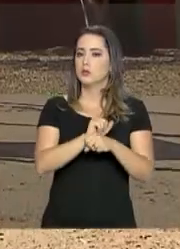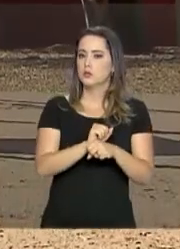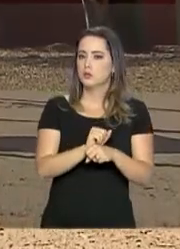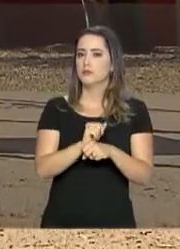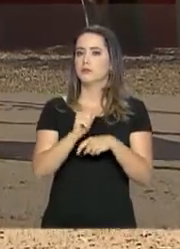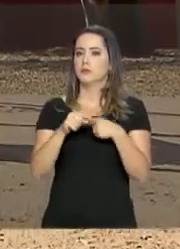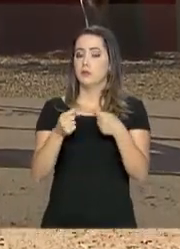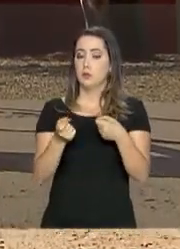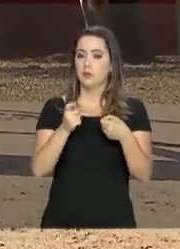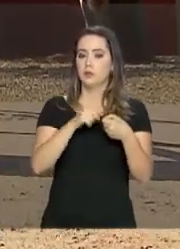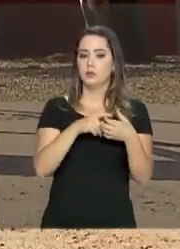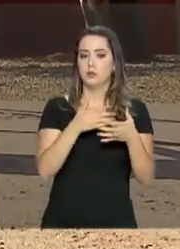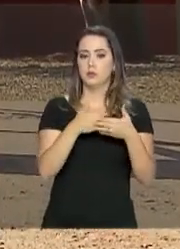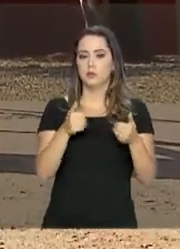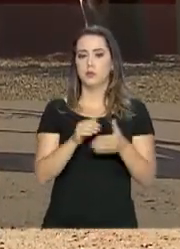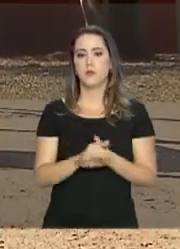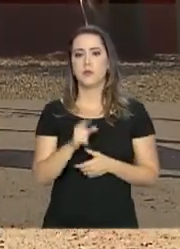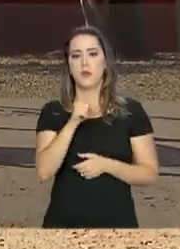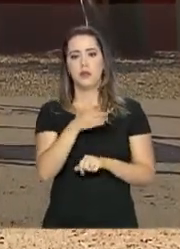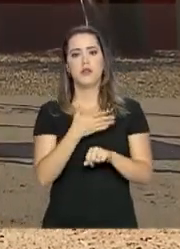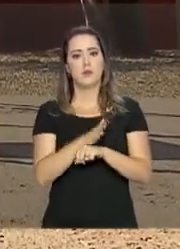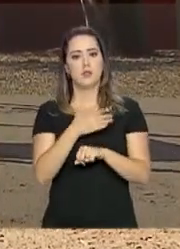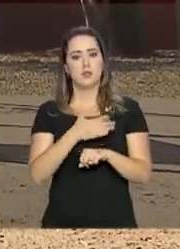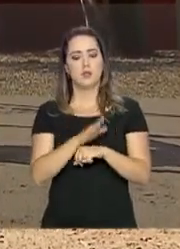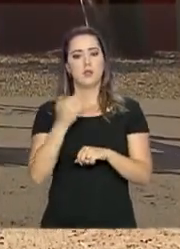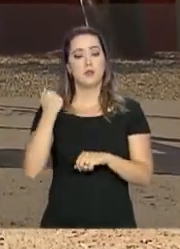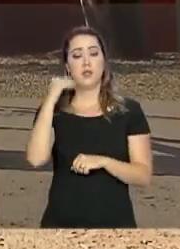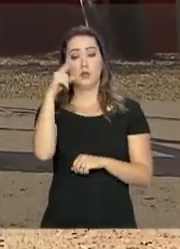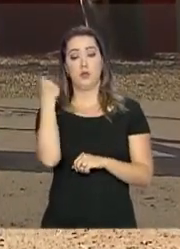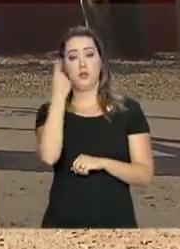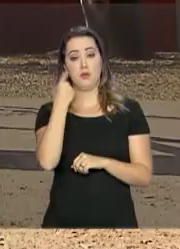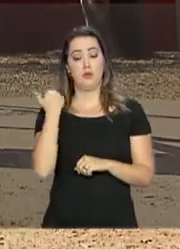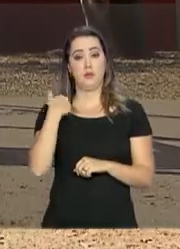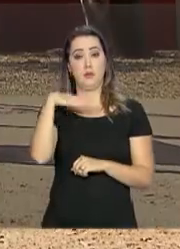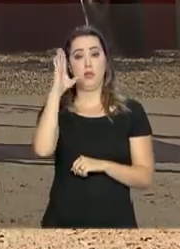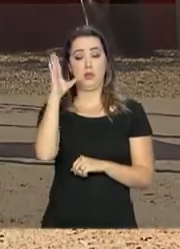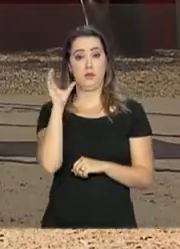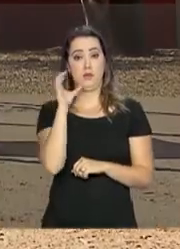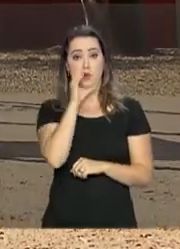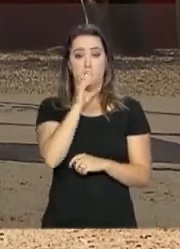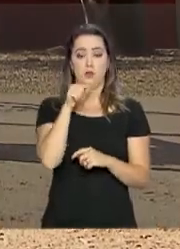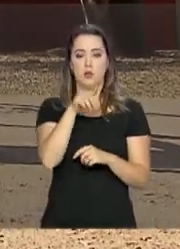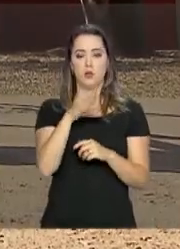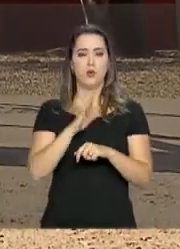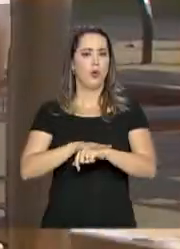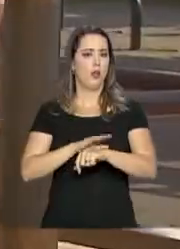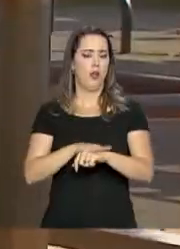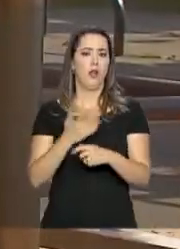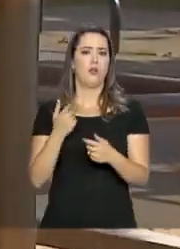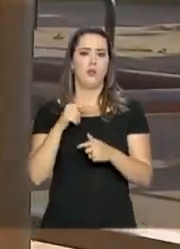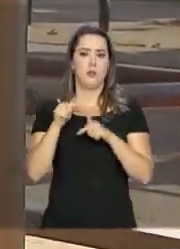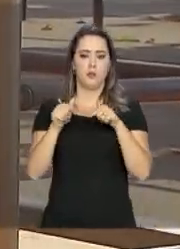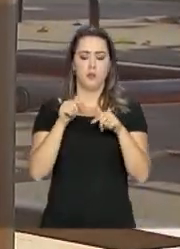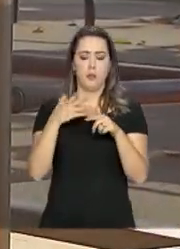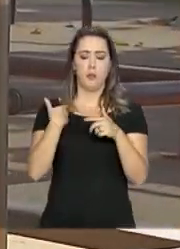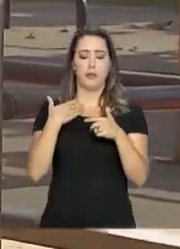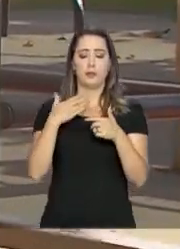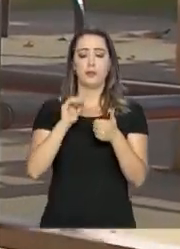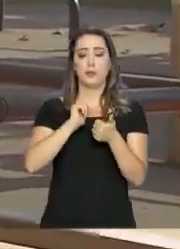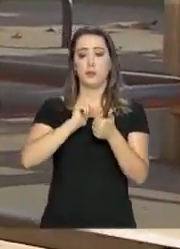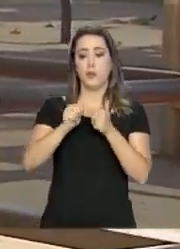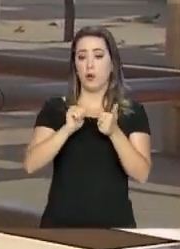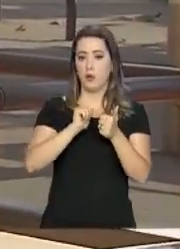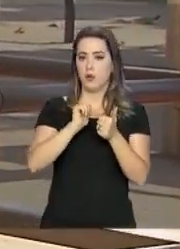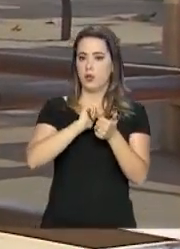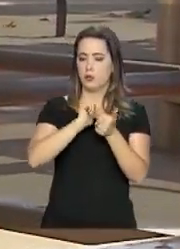O personal trainer Tiago também se exercita nos momentos mais quentes do dia, quando tem espaço na agenda de trabalho. Na época da seca, tem